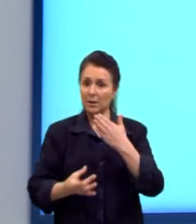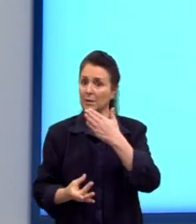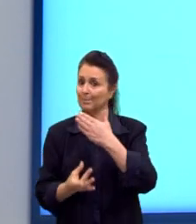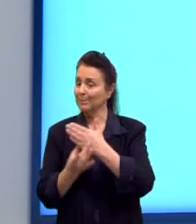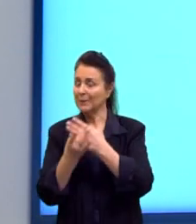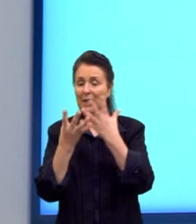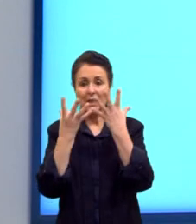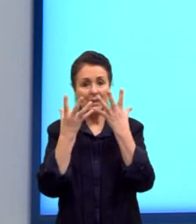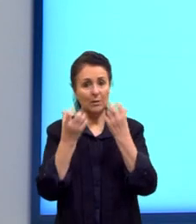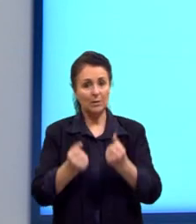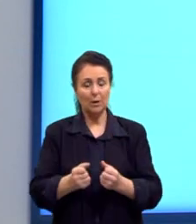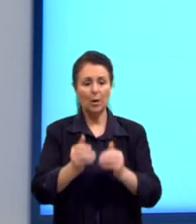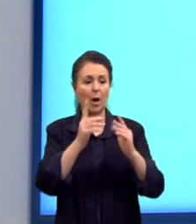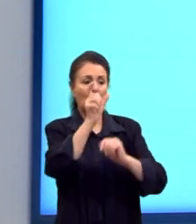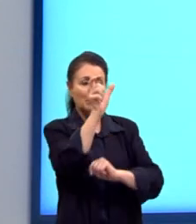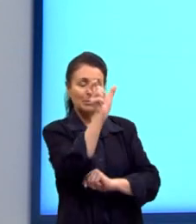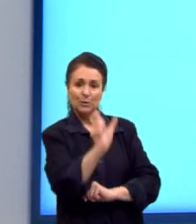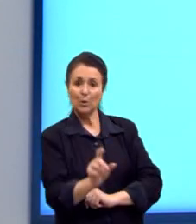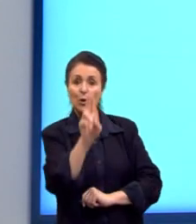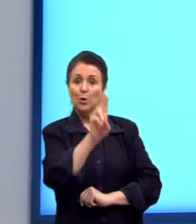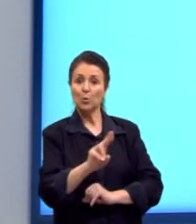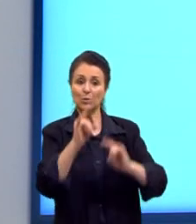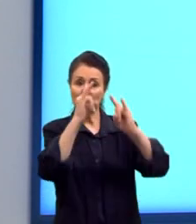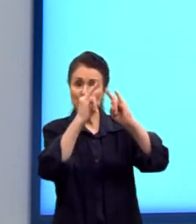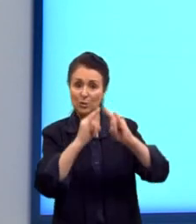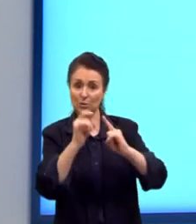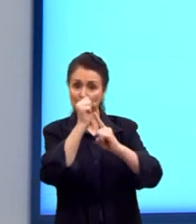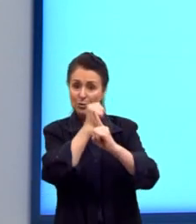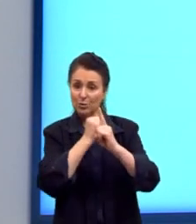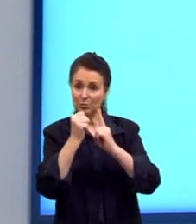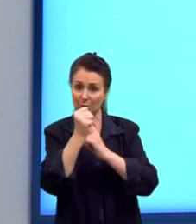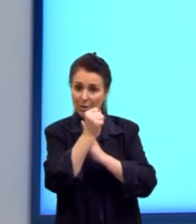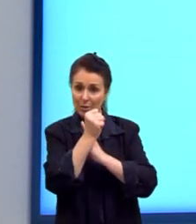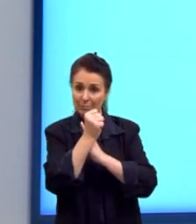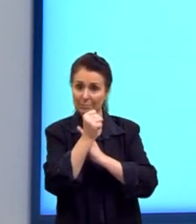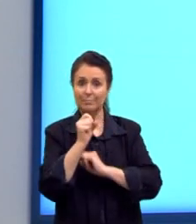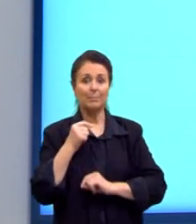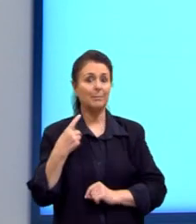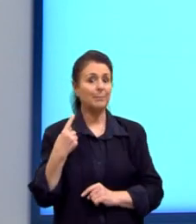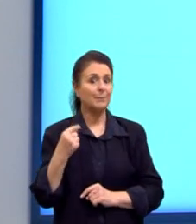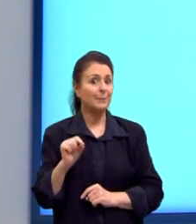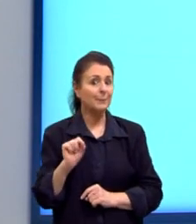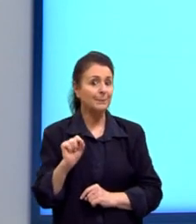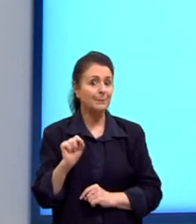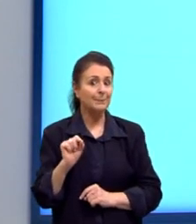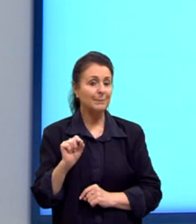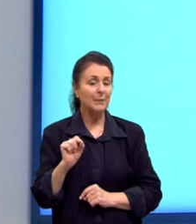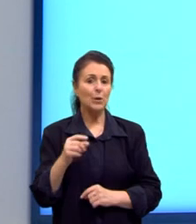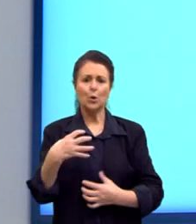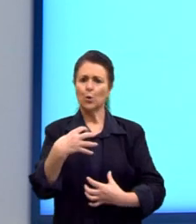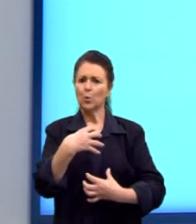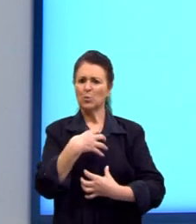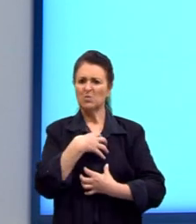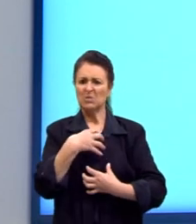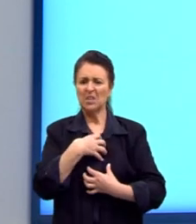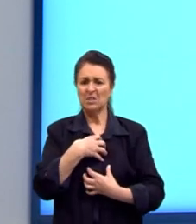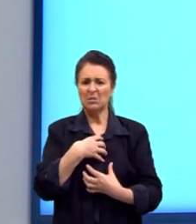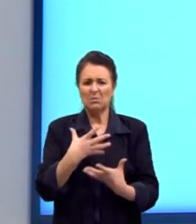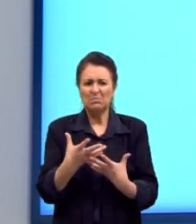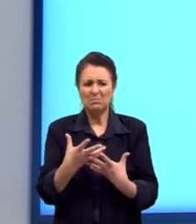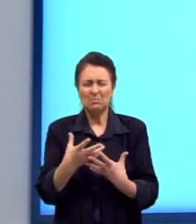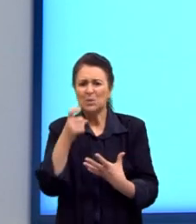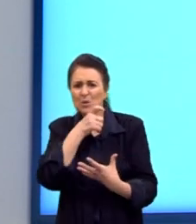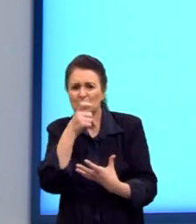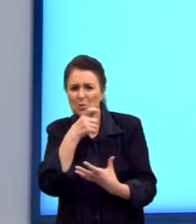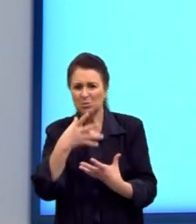essas pessoas que usam essas instituições sociais como o quê? Como uma maneira hipócrita. Ou seja,